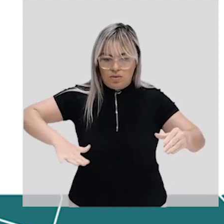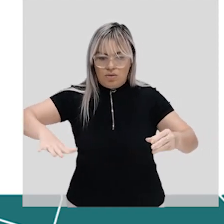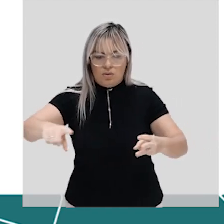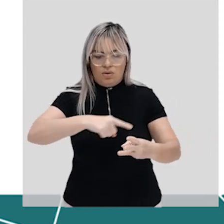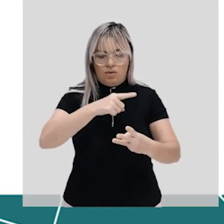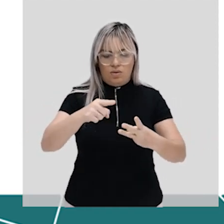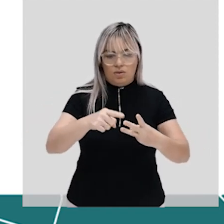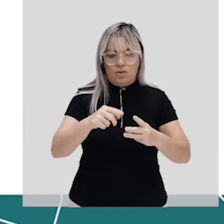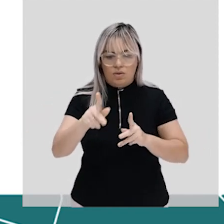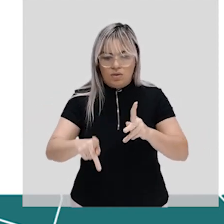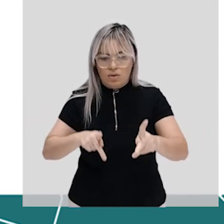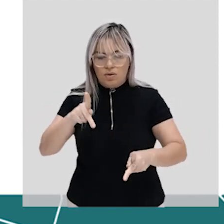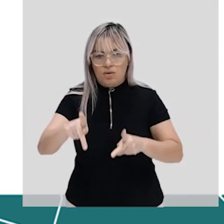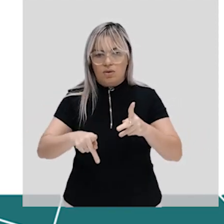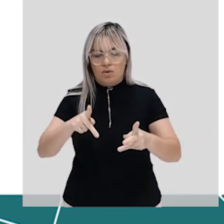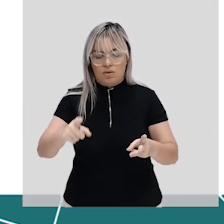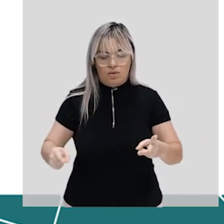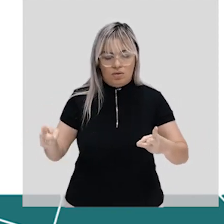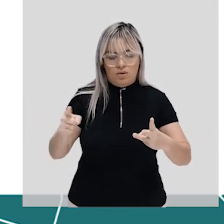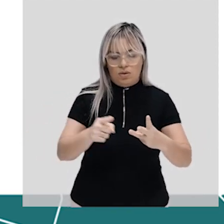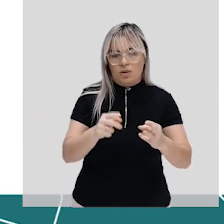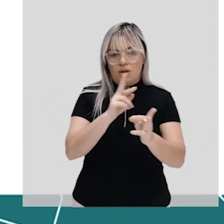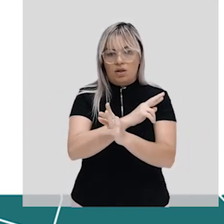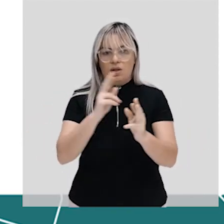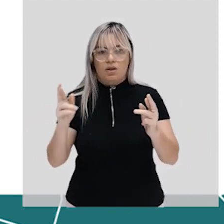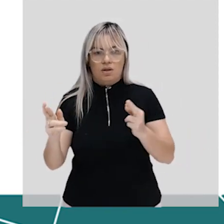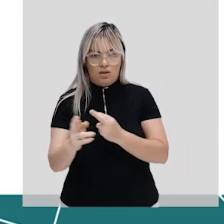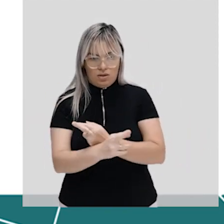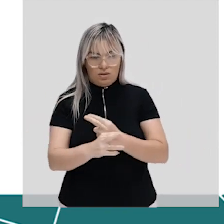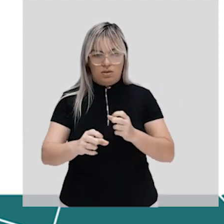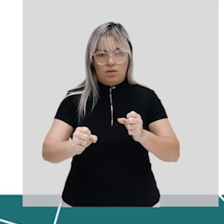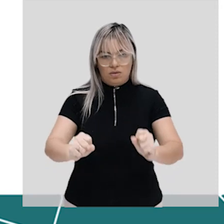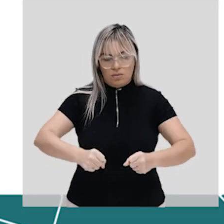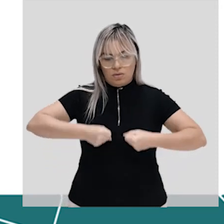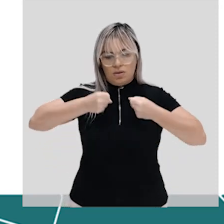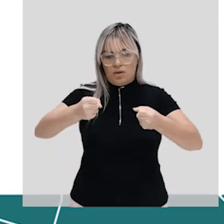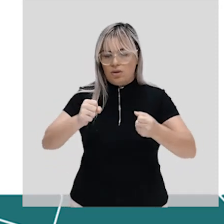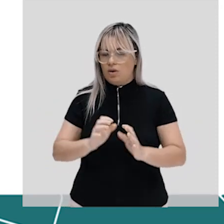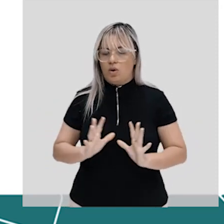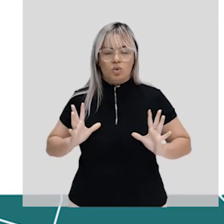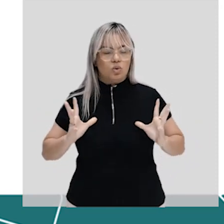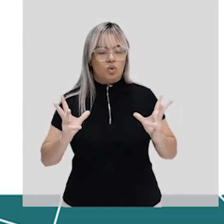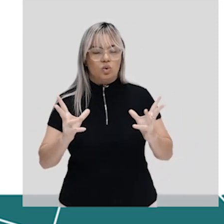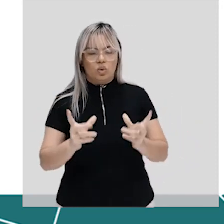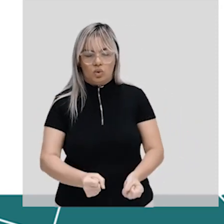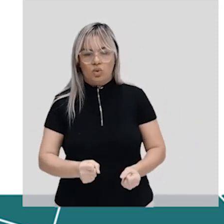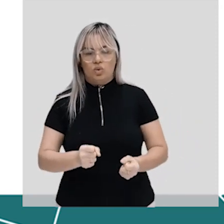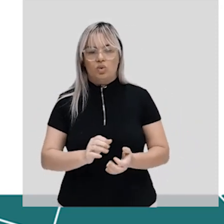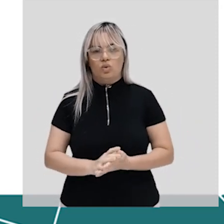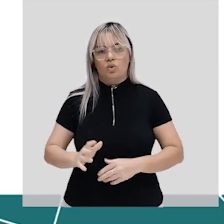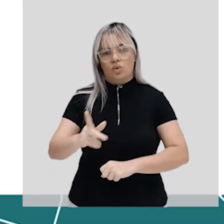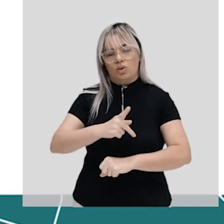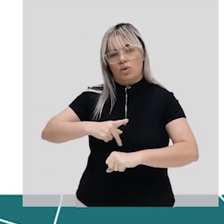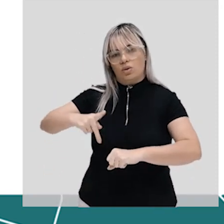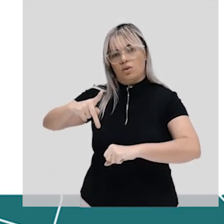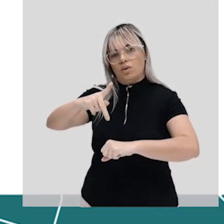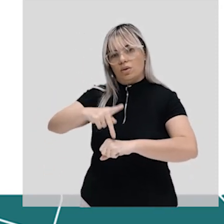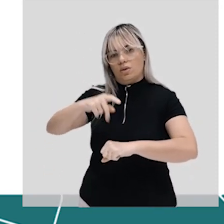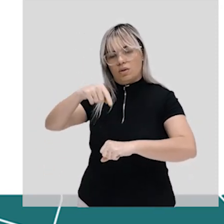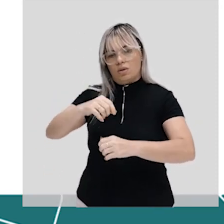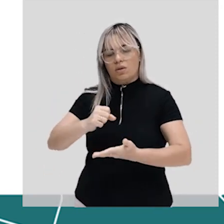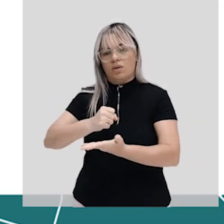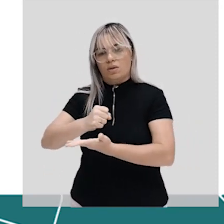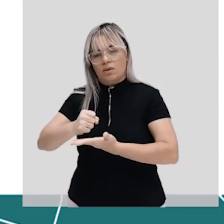população e relações de poder todo estado moderno todo país essencialmente